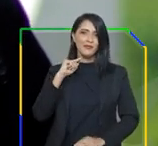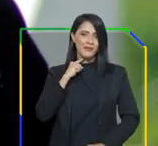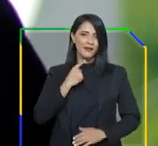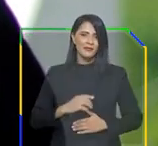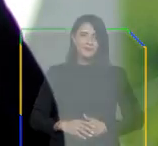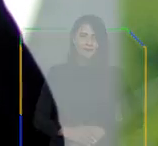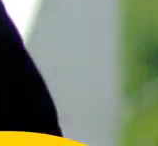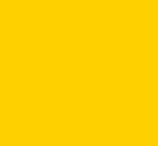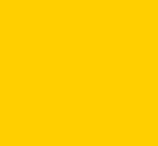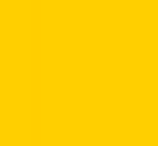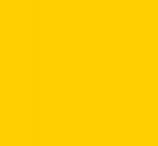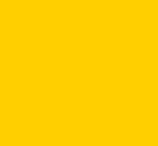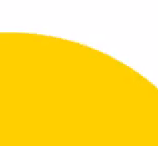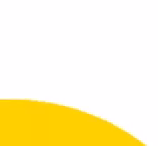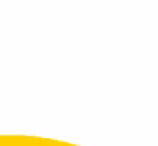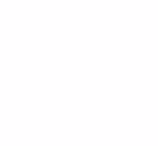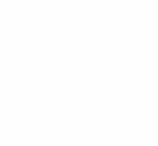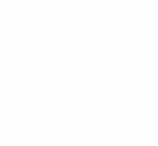feliz primeiro de março.